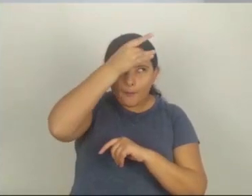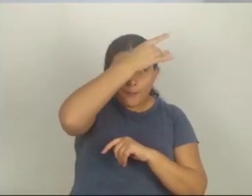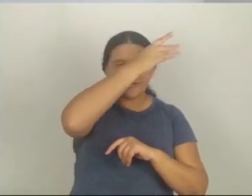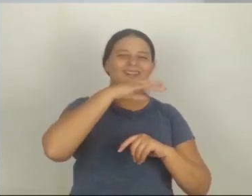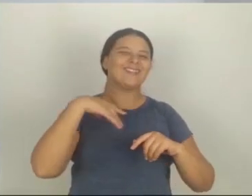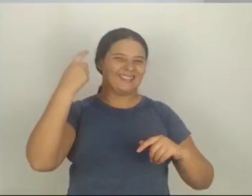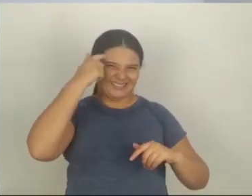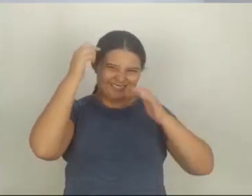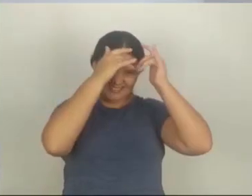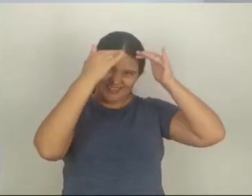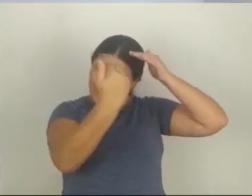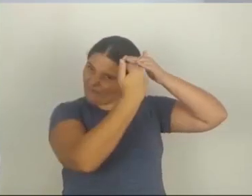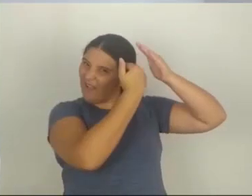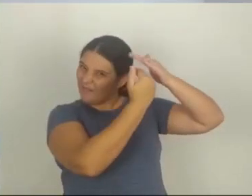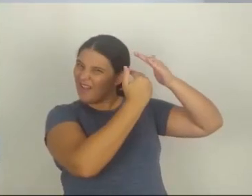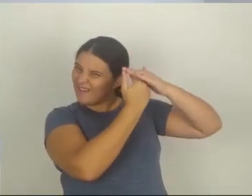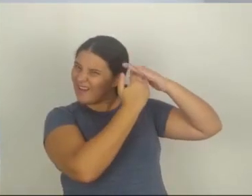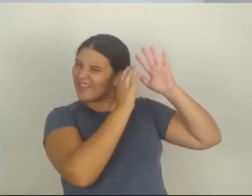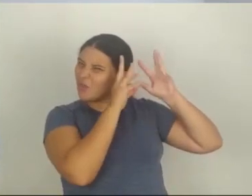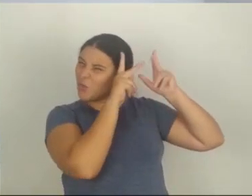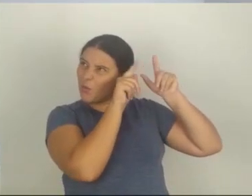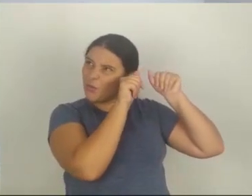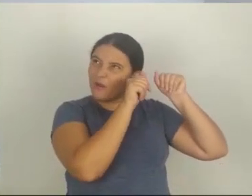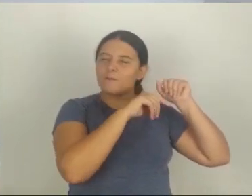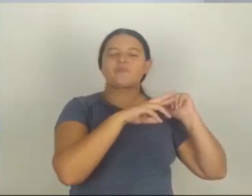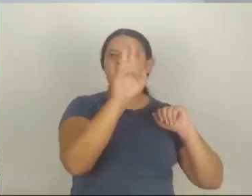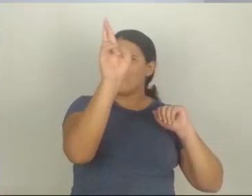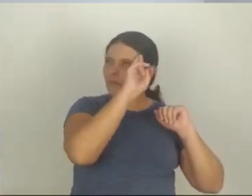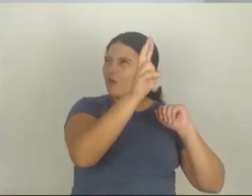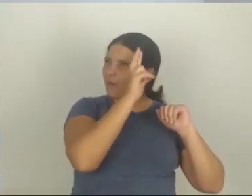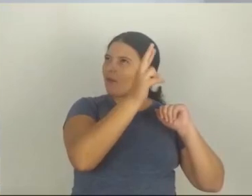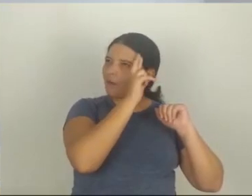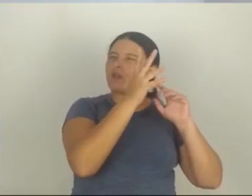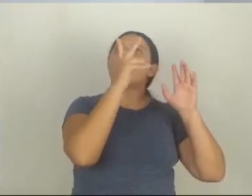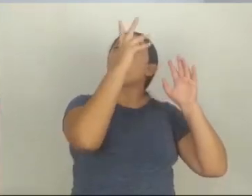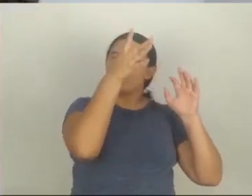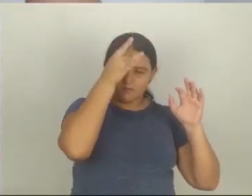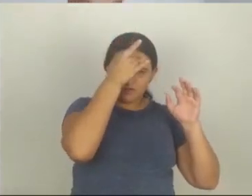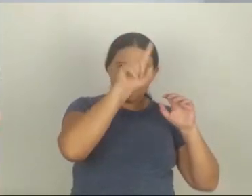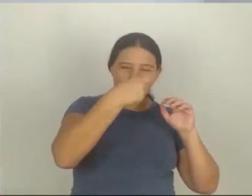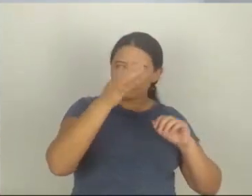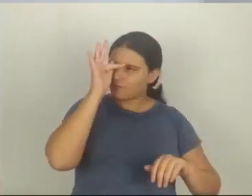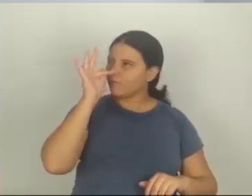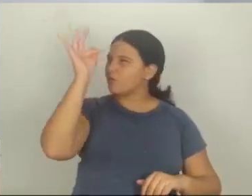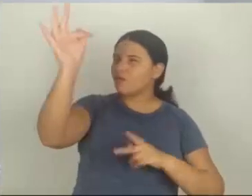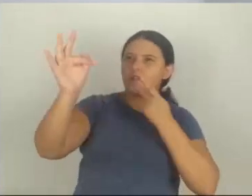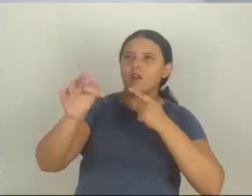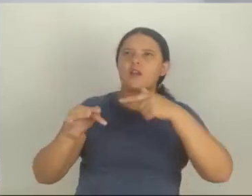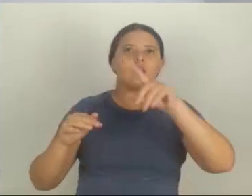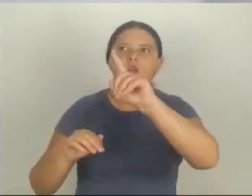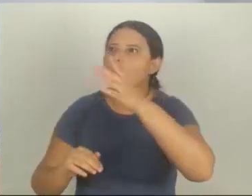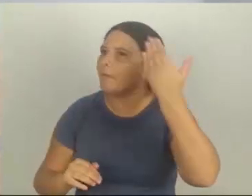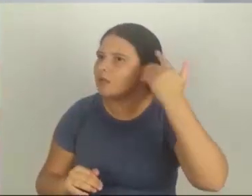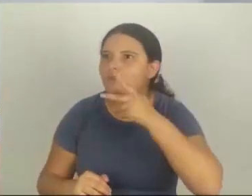compartimento secreto, né? Onde ela guarda todas as respostas dadas, não é verdade? Aí depois, no futuro, ela fala, mas não foi